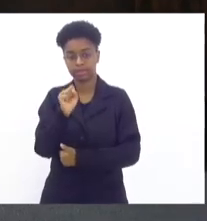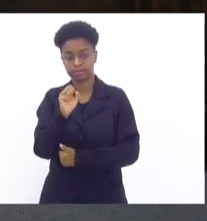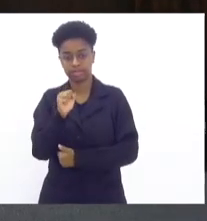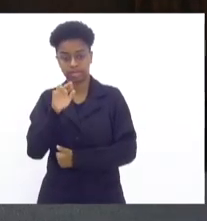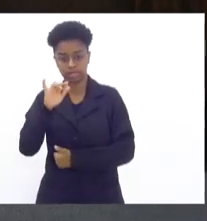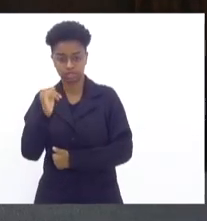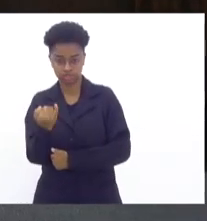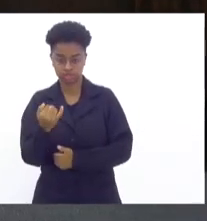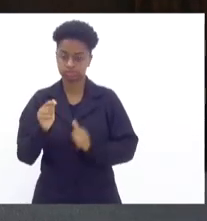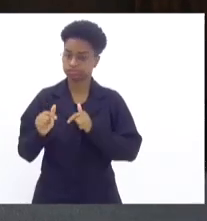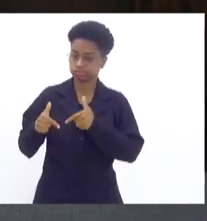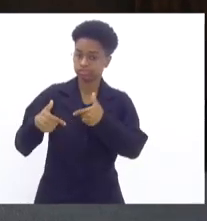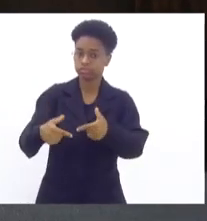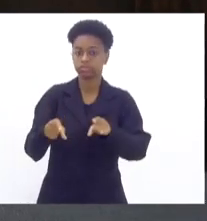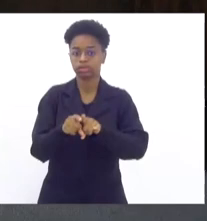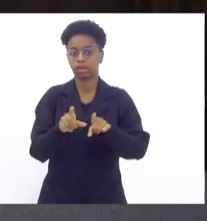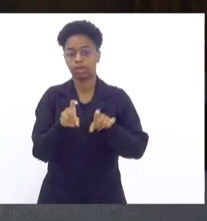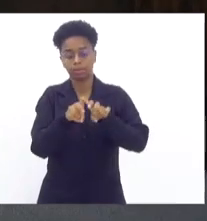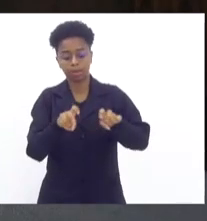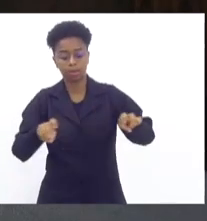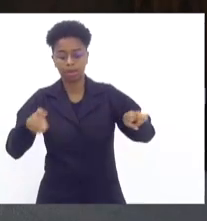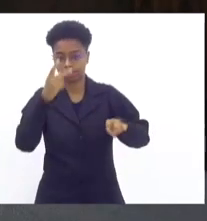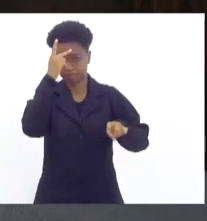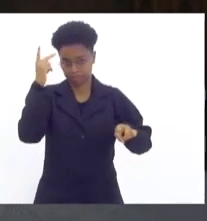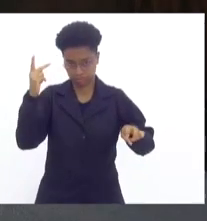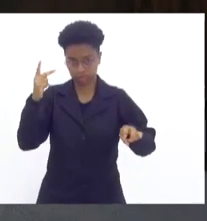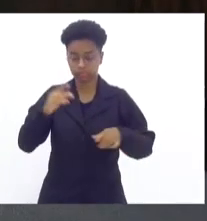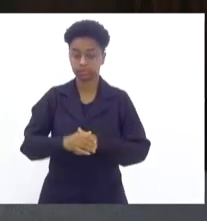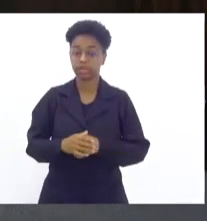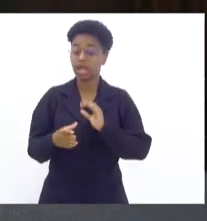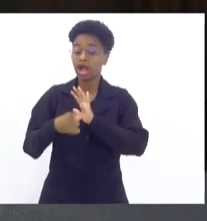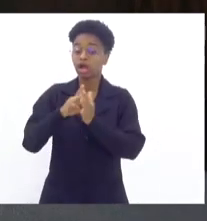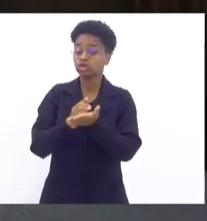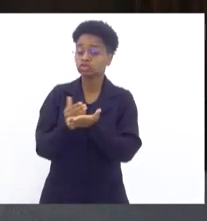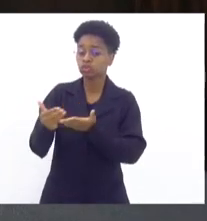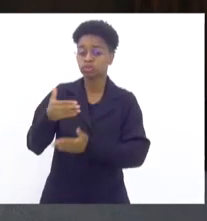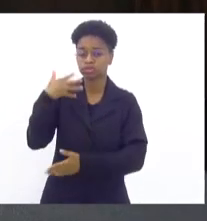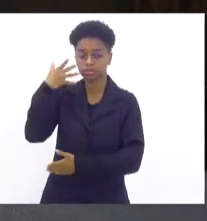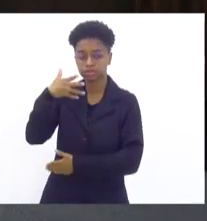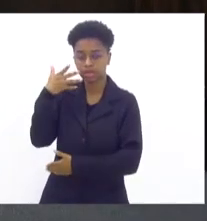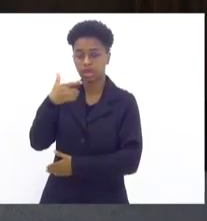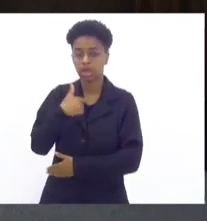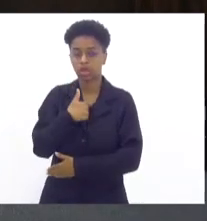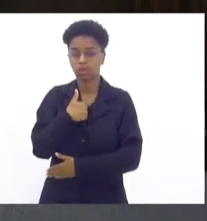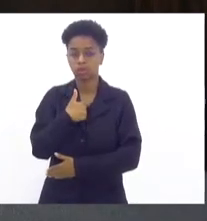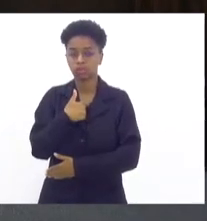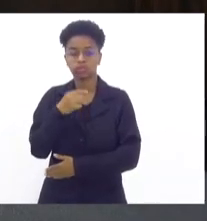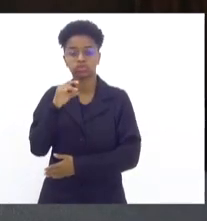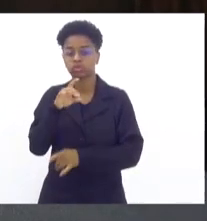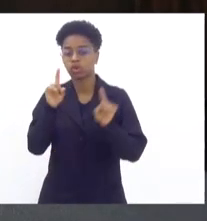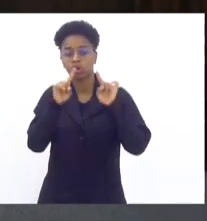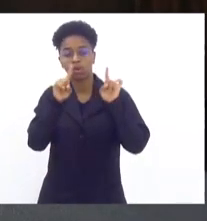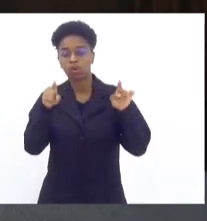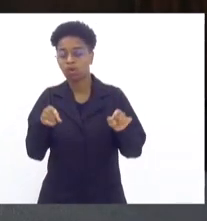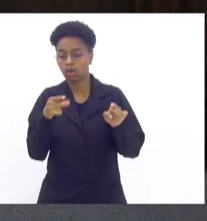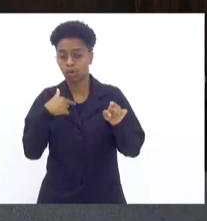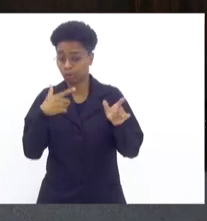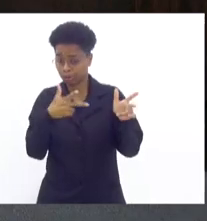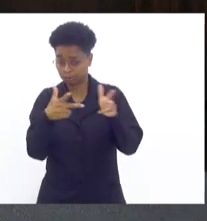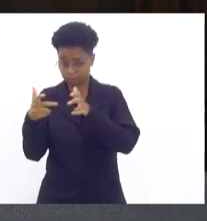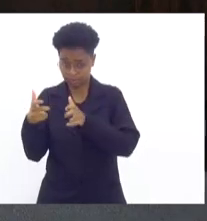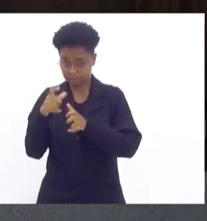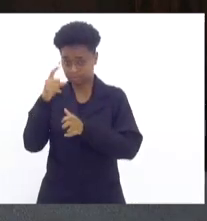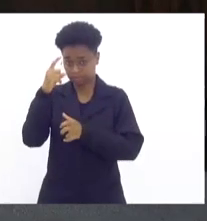demais componentes da mesa. Antes de começar a minha fala, vou fazer uma pequena observação que eu tive nesse final de